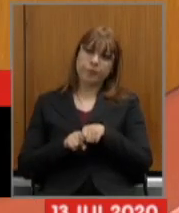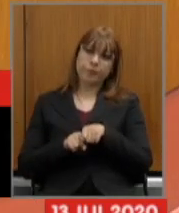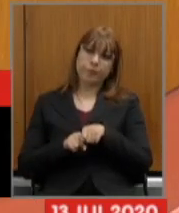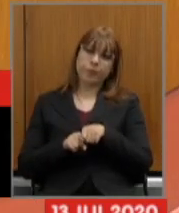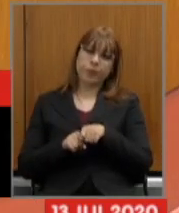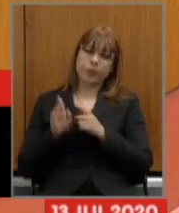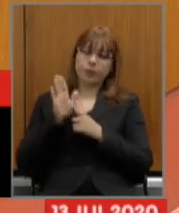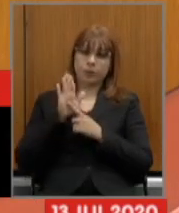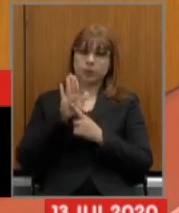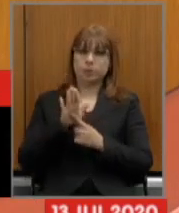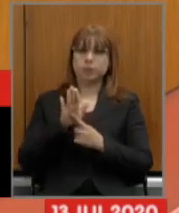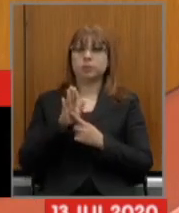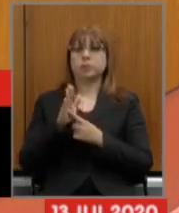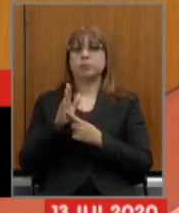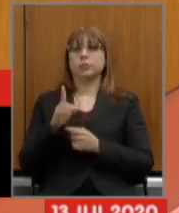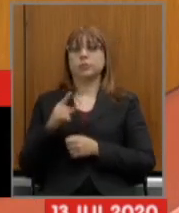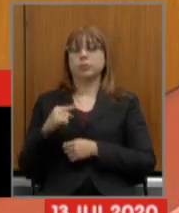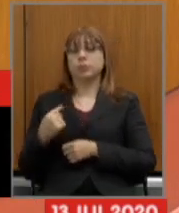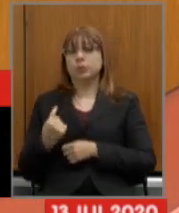não estamos